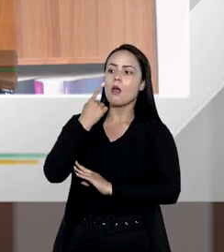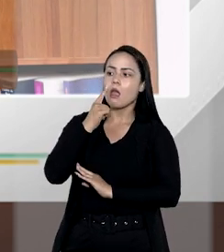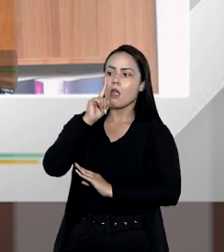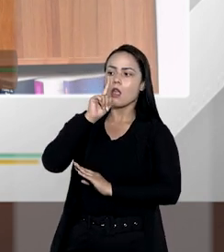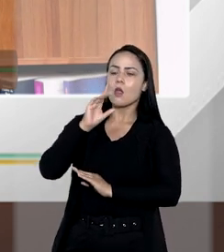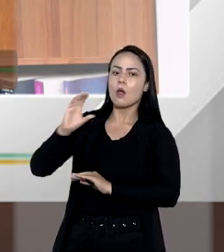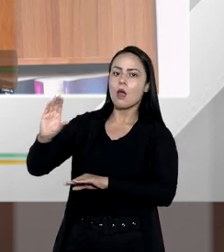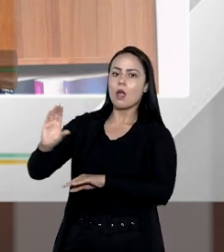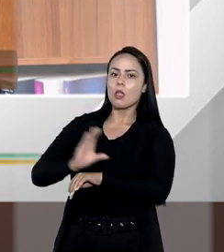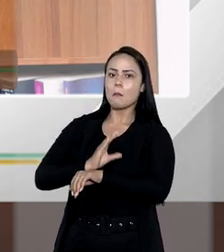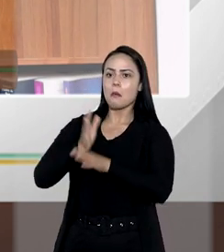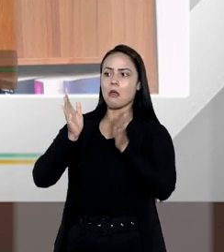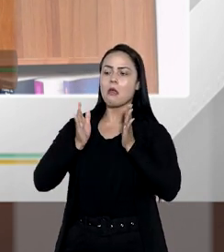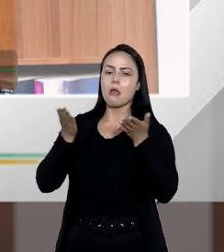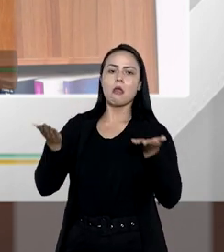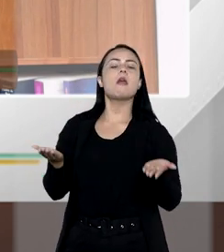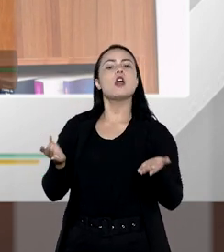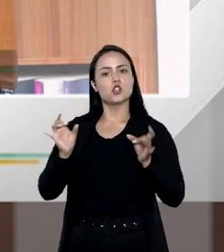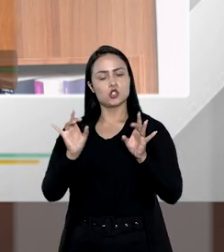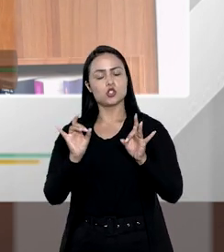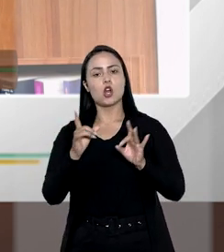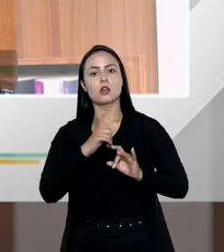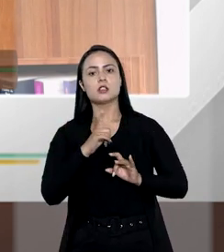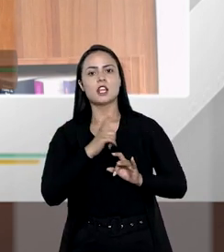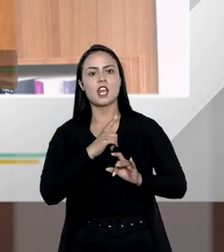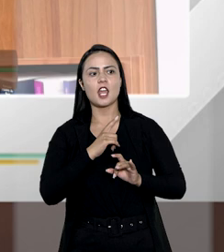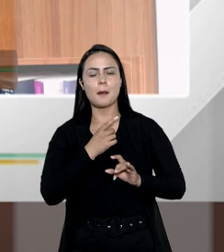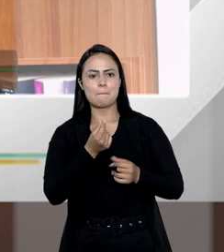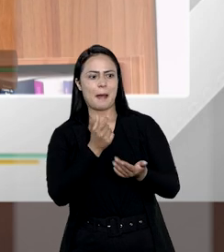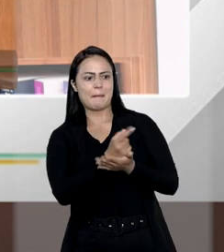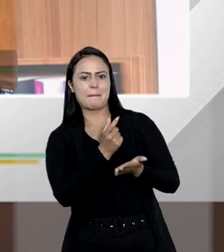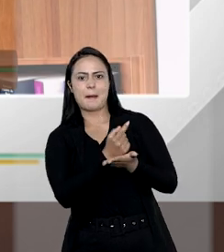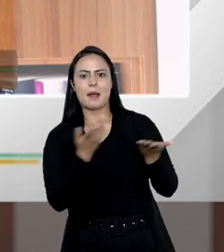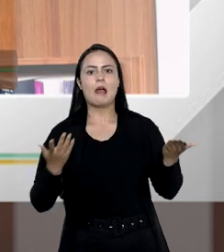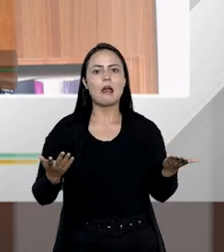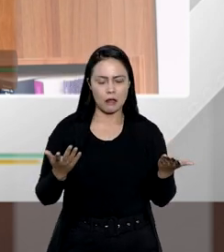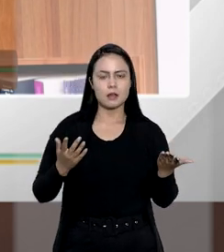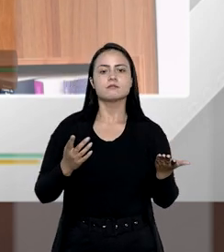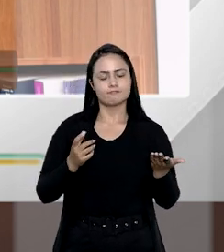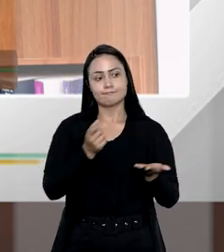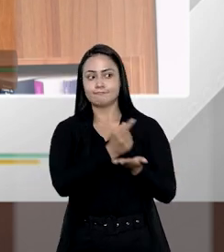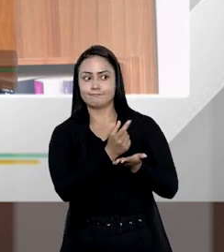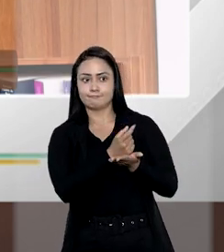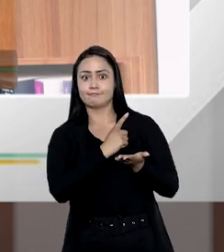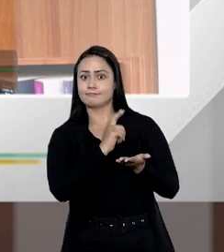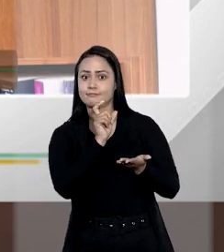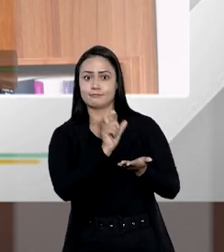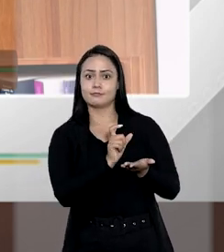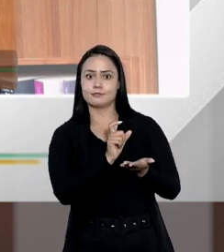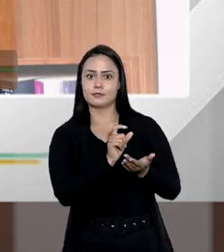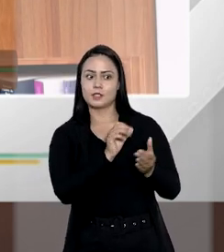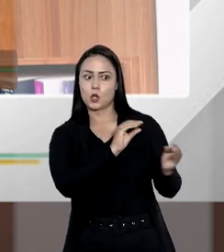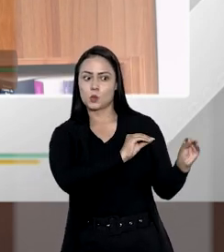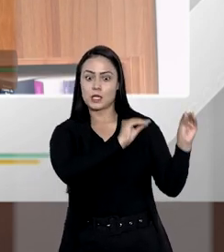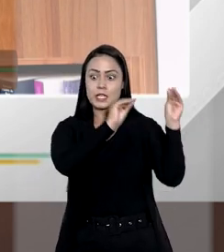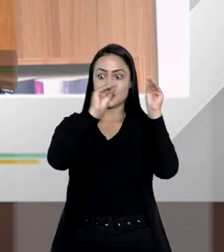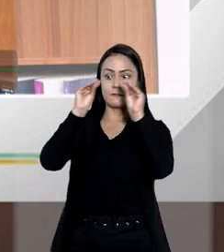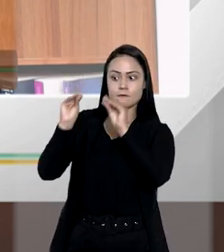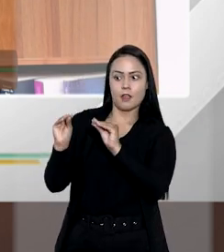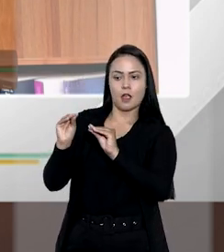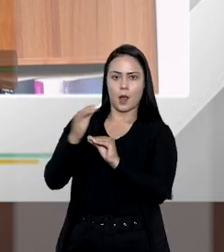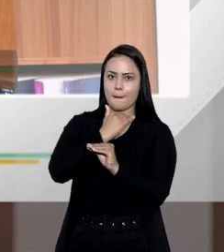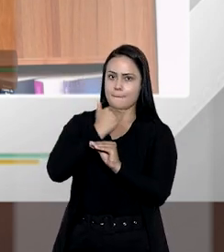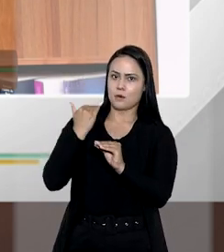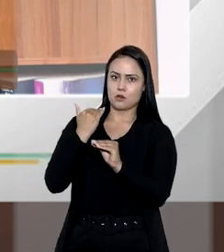risco de receber patrimônio, a gente não corre o risco de receber dívidas. Mas, Conrado, as dívidas, elas não se transferem com a